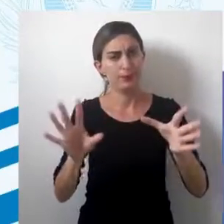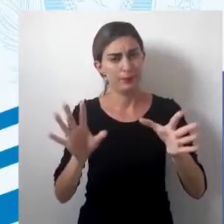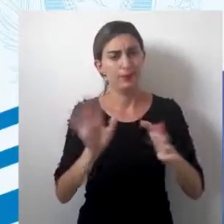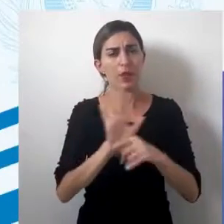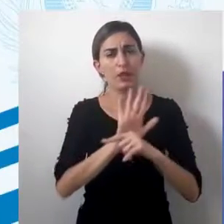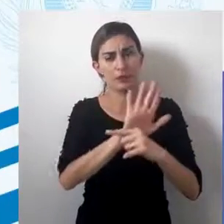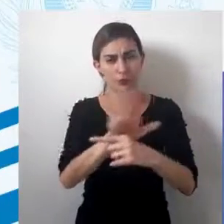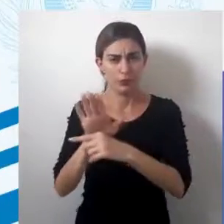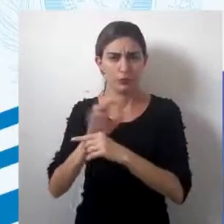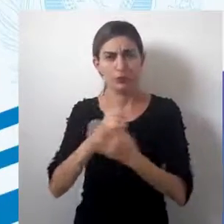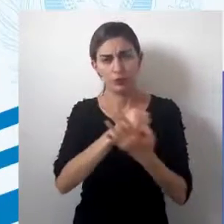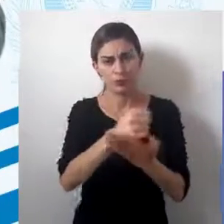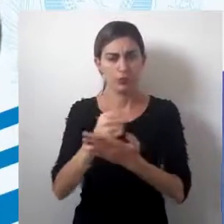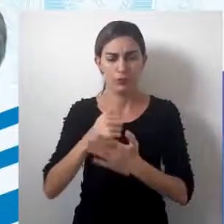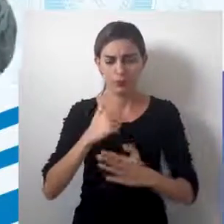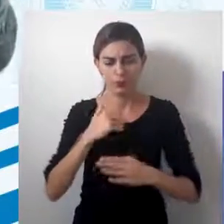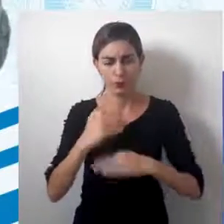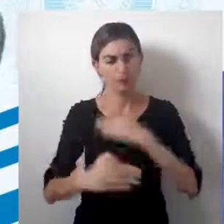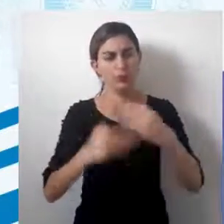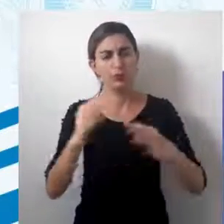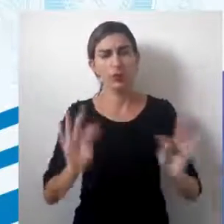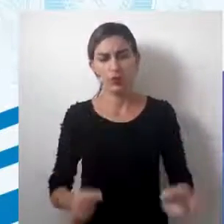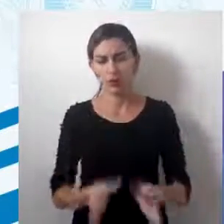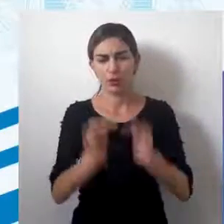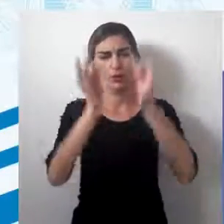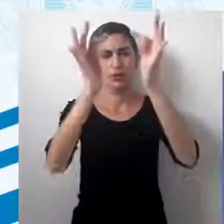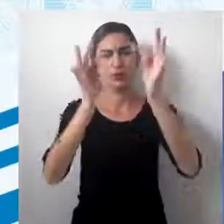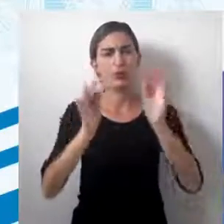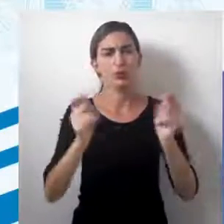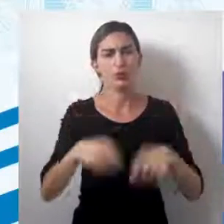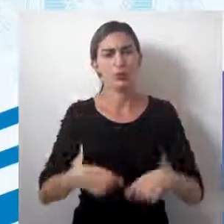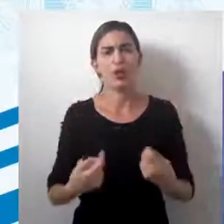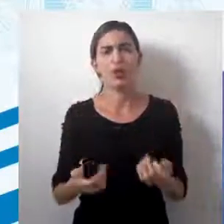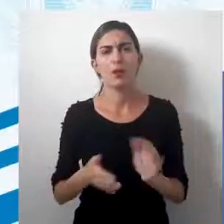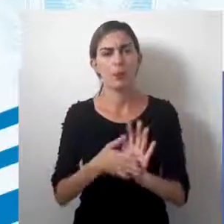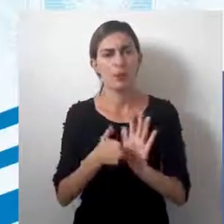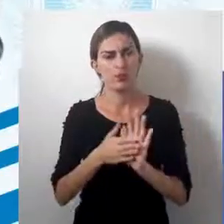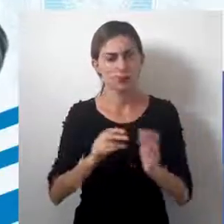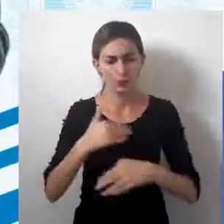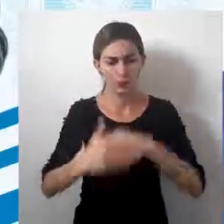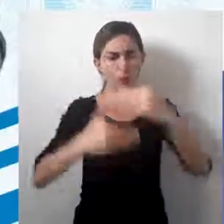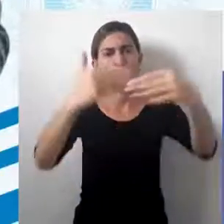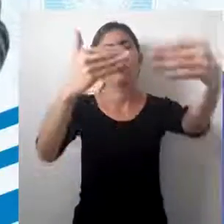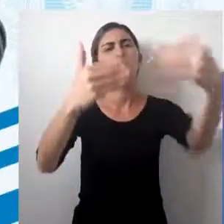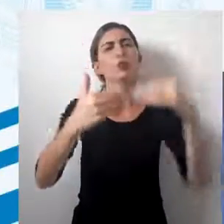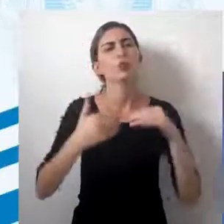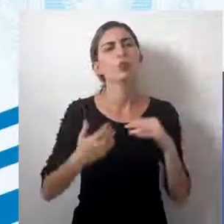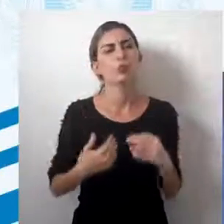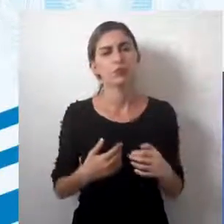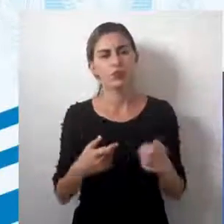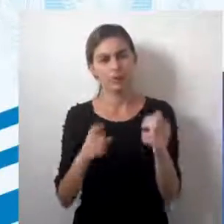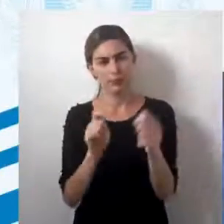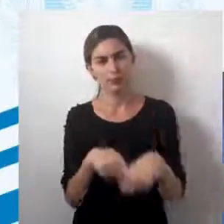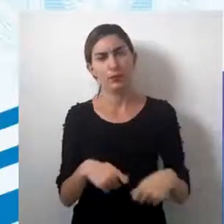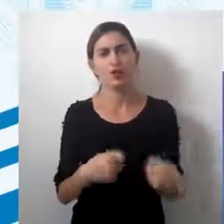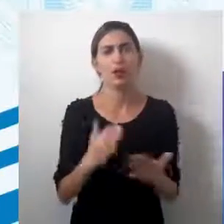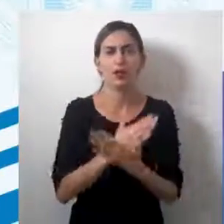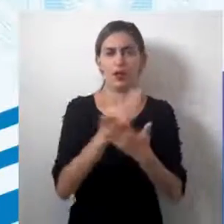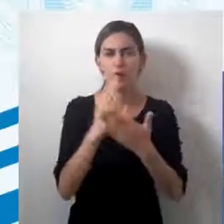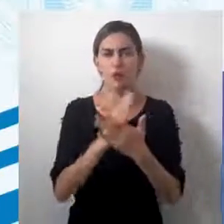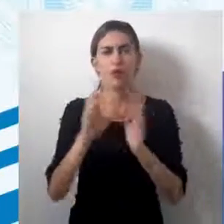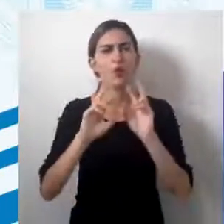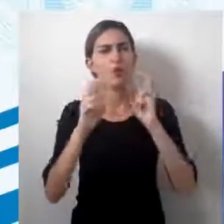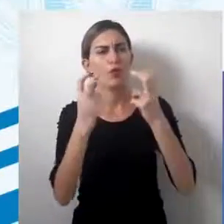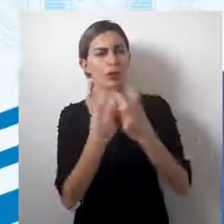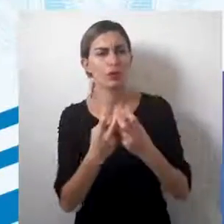que a tecnologia proporcione esse avanço e que haja algumas